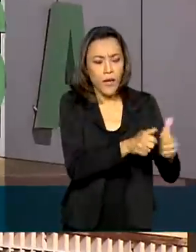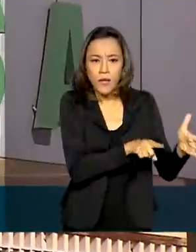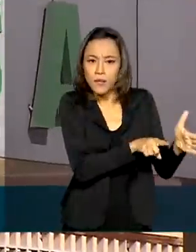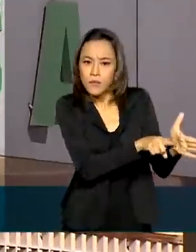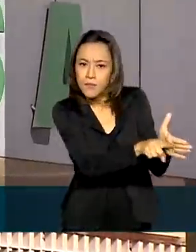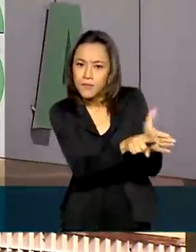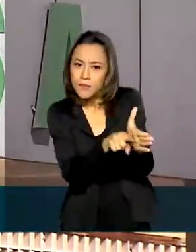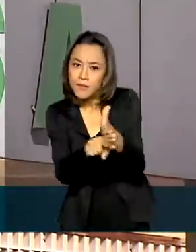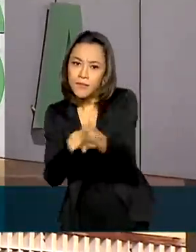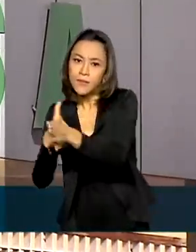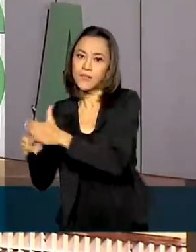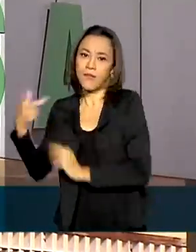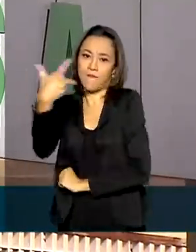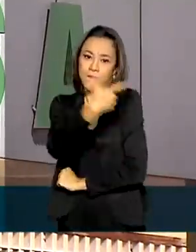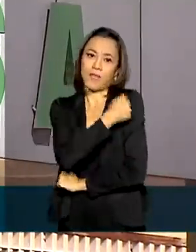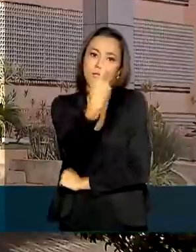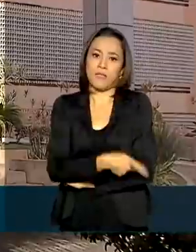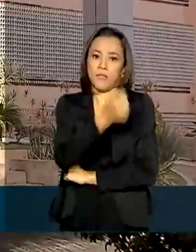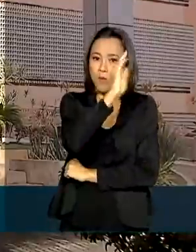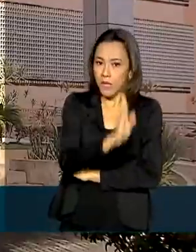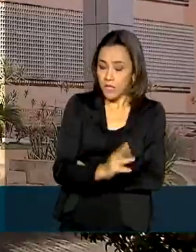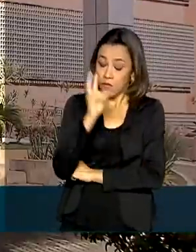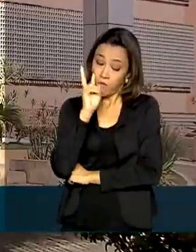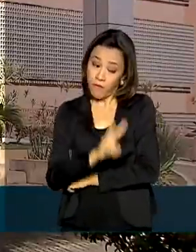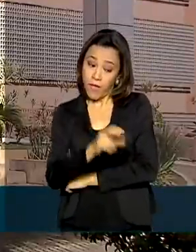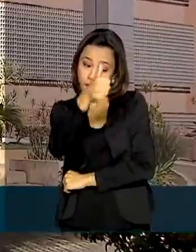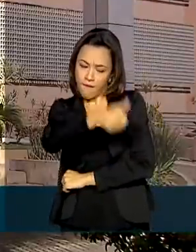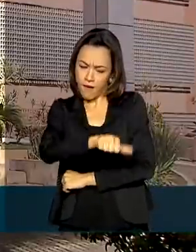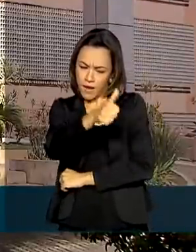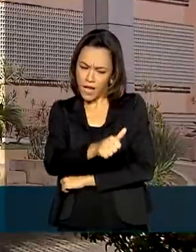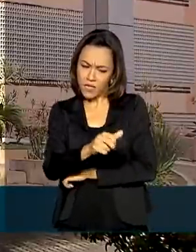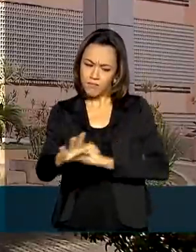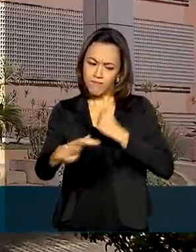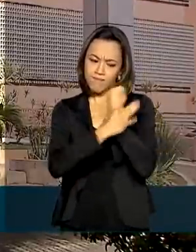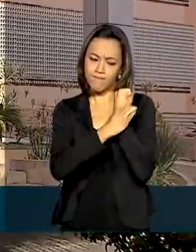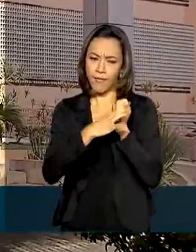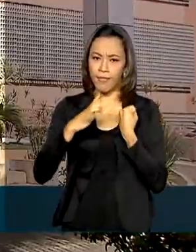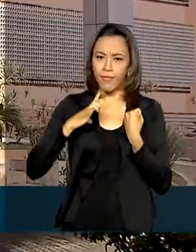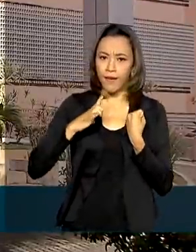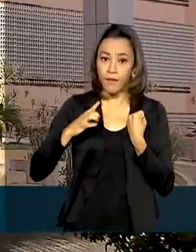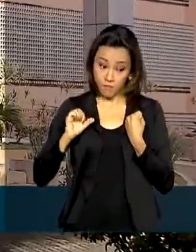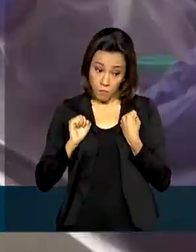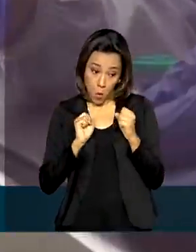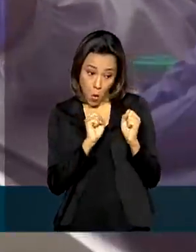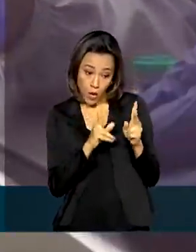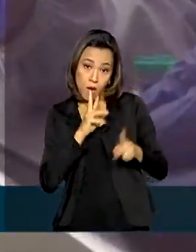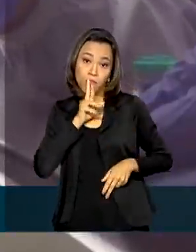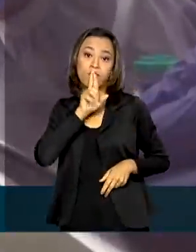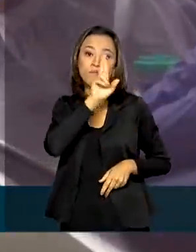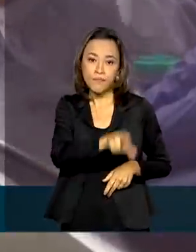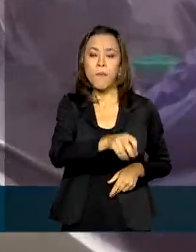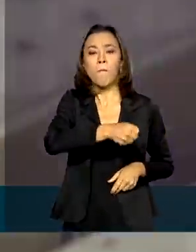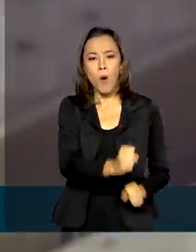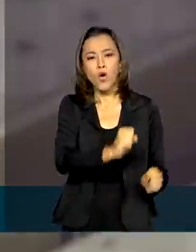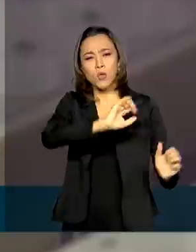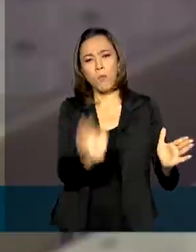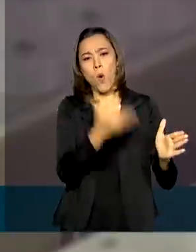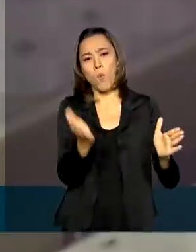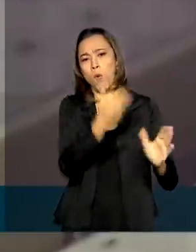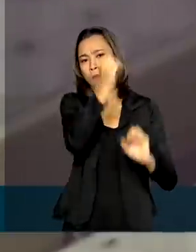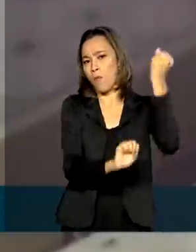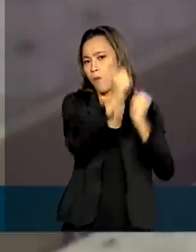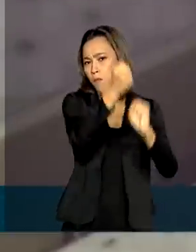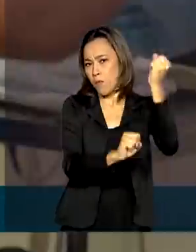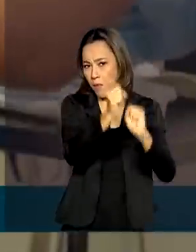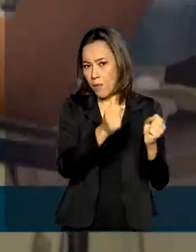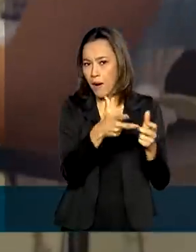desenvolvimento no Brasil, avaliar se são eficientes e seguras e dar sinal verde para a produção e imunização dos